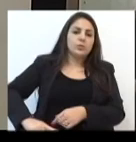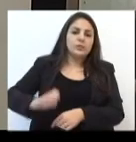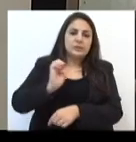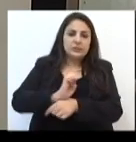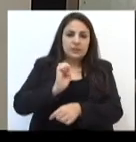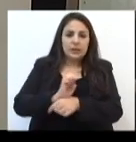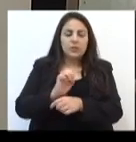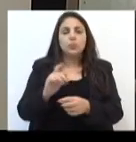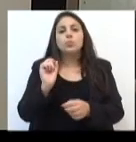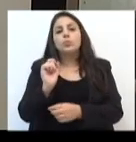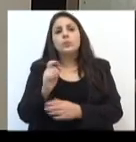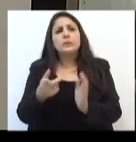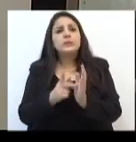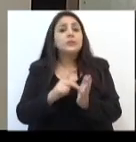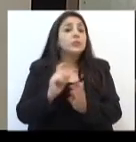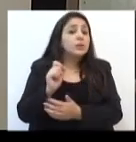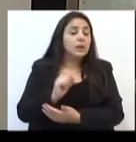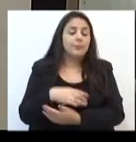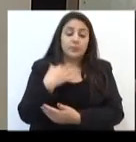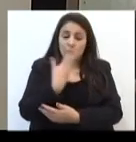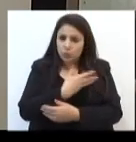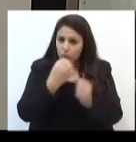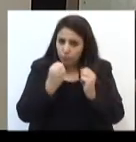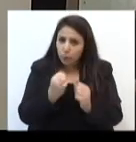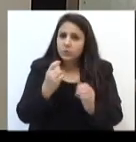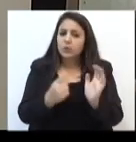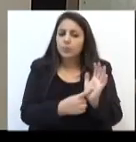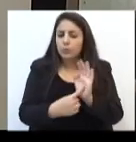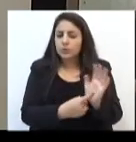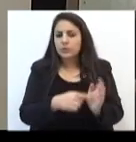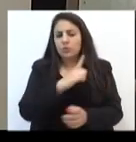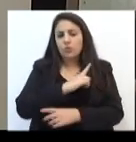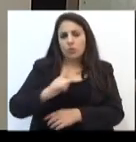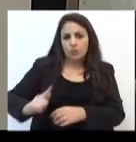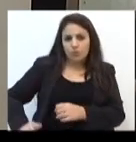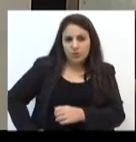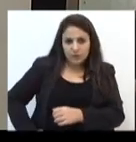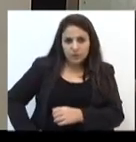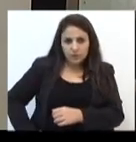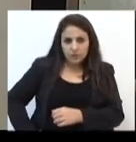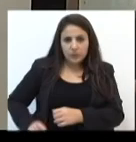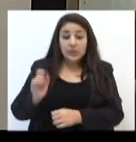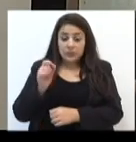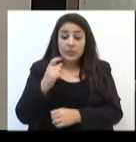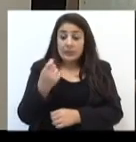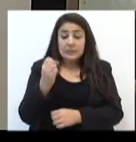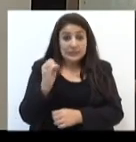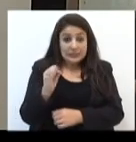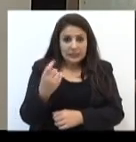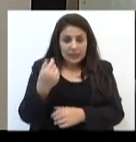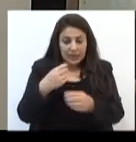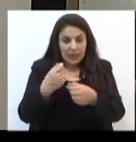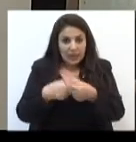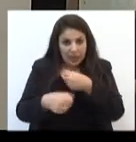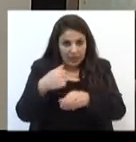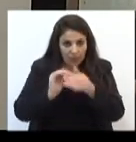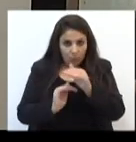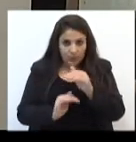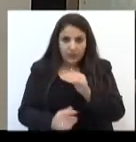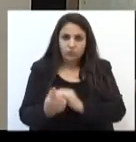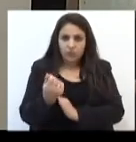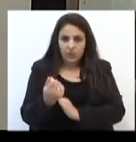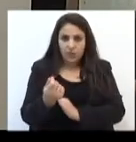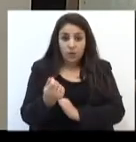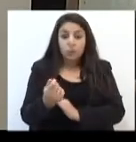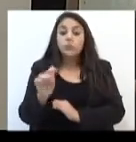Estado, no sentido de que possamos mostrar ao governador que se tem que reduzir gastos, reduza com